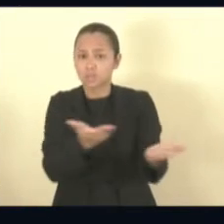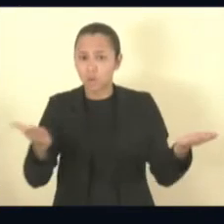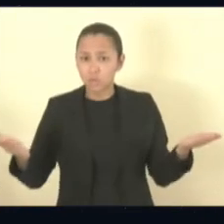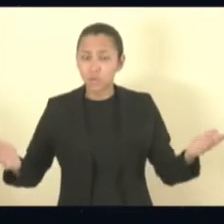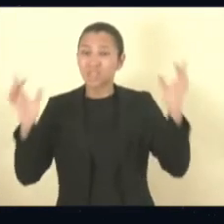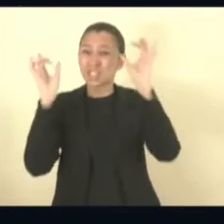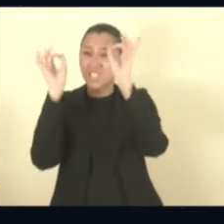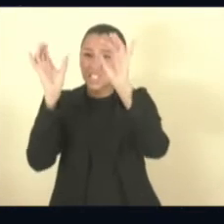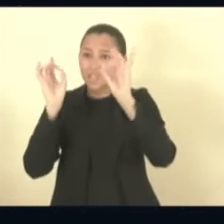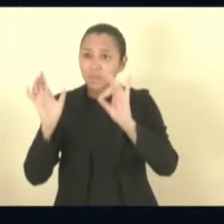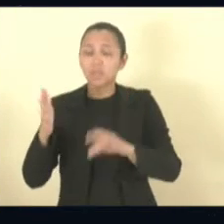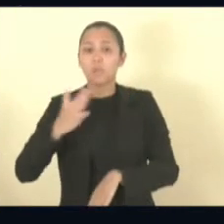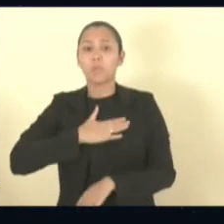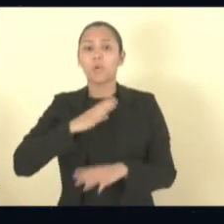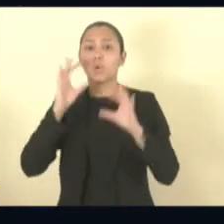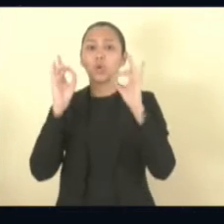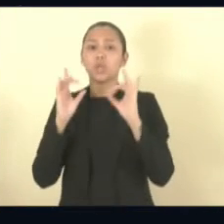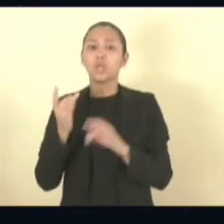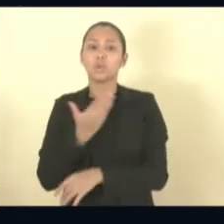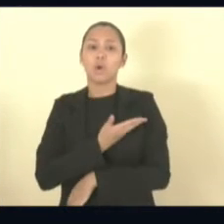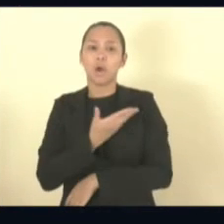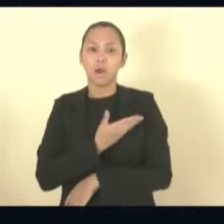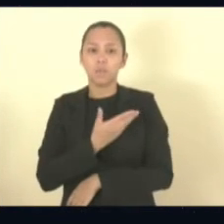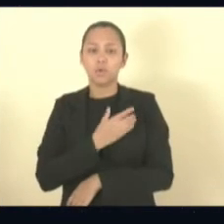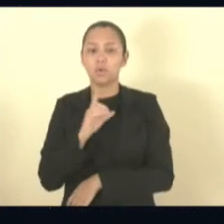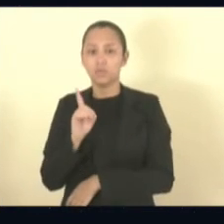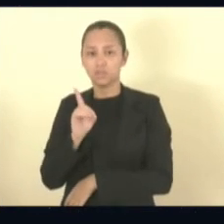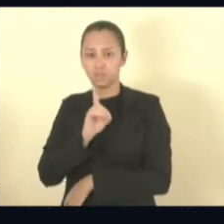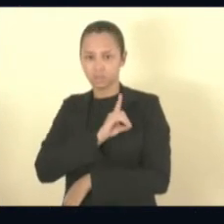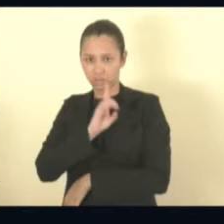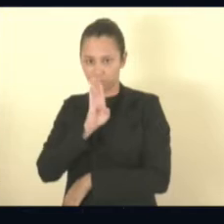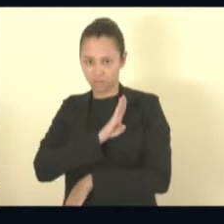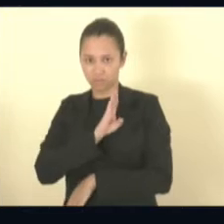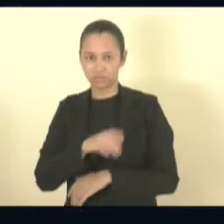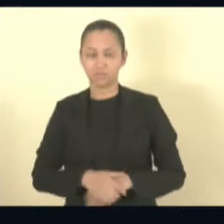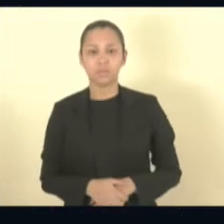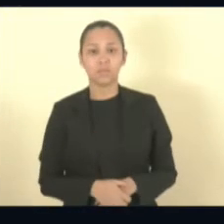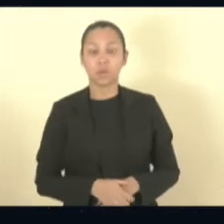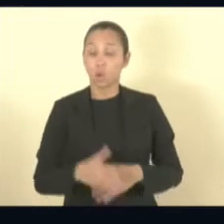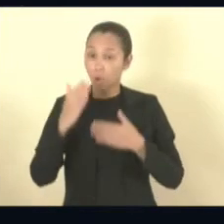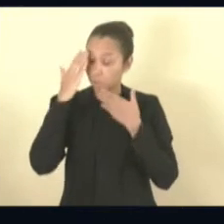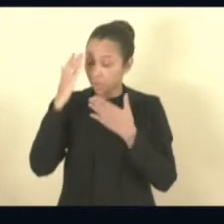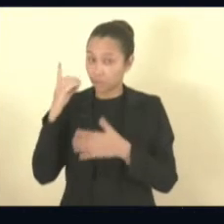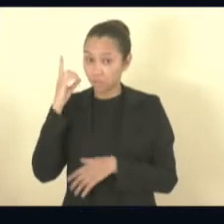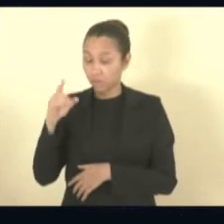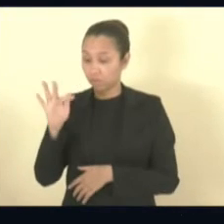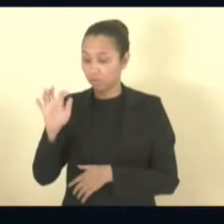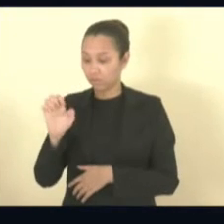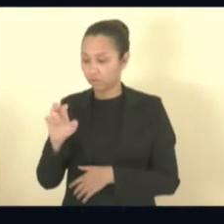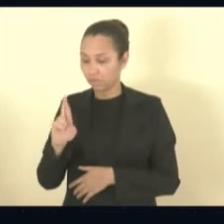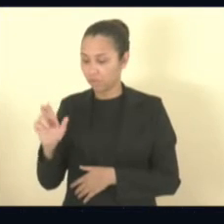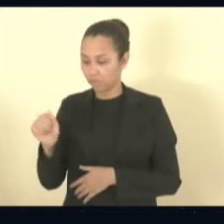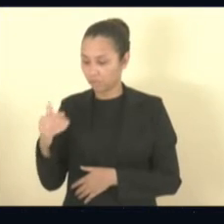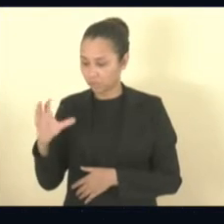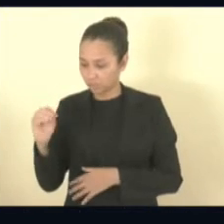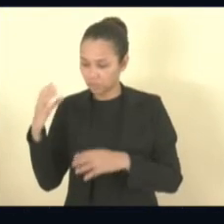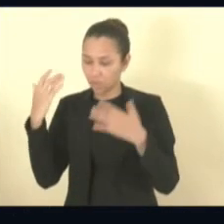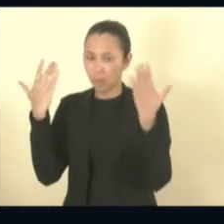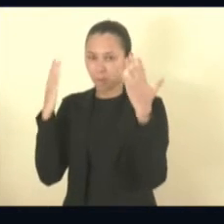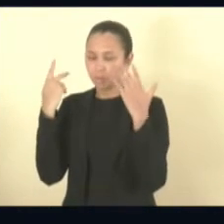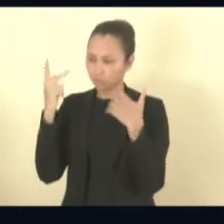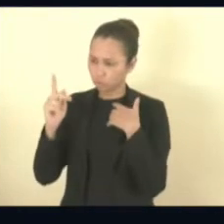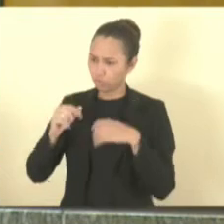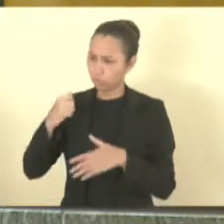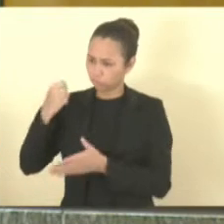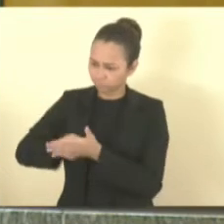especialmente para o meu querido amigo, o doutor Danilo. Muito obrigado, deputado Teodorico Ferraz. Parabéns aí pela sua luta em prol